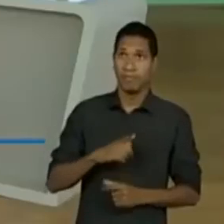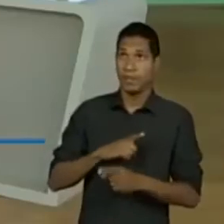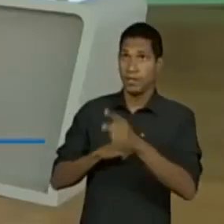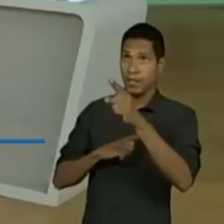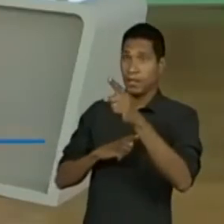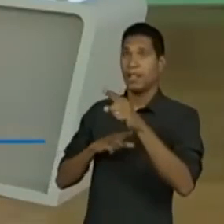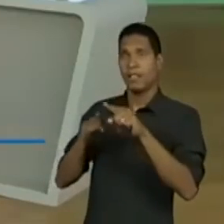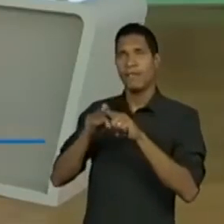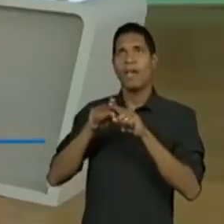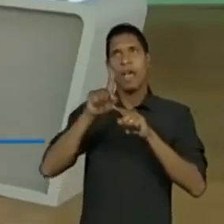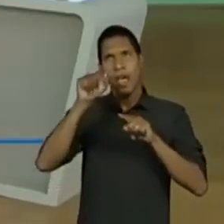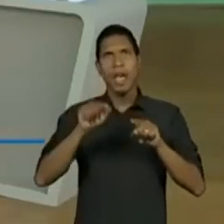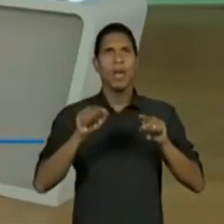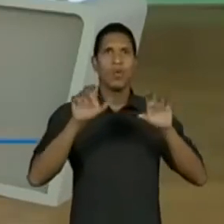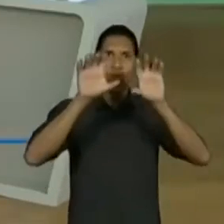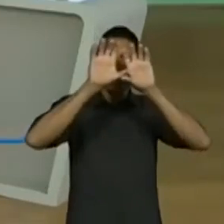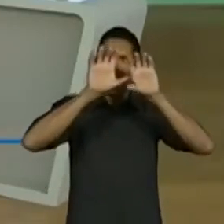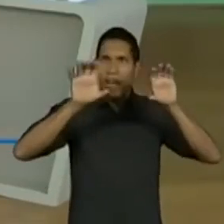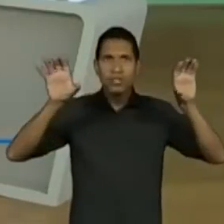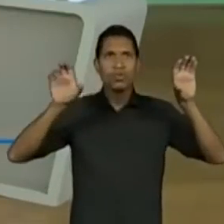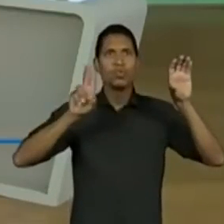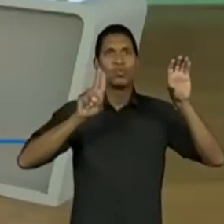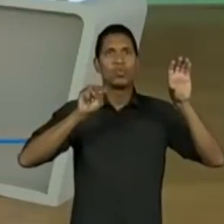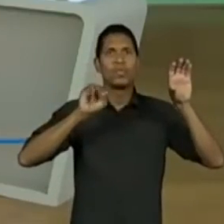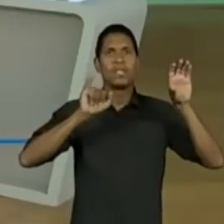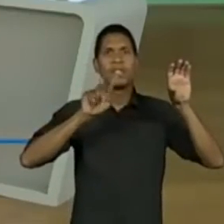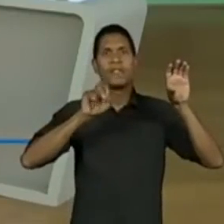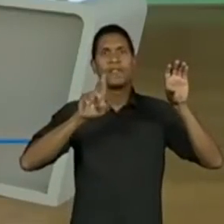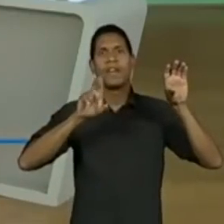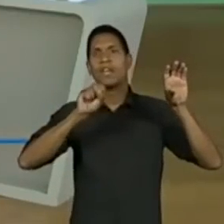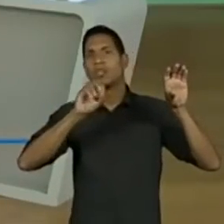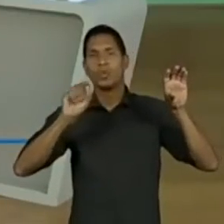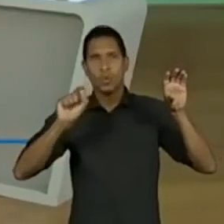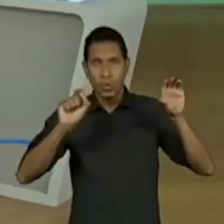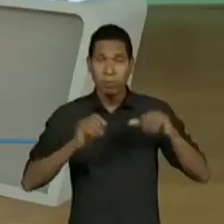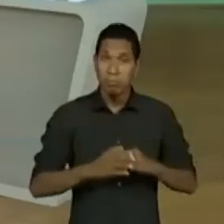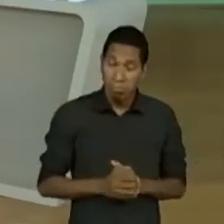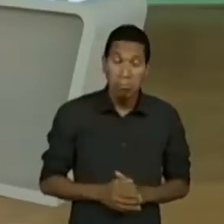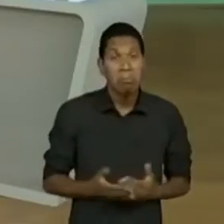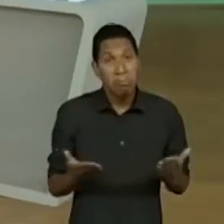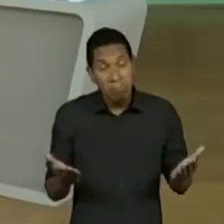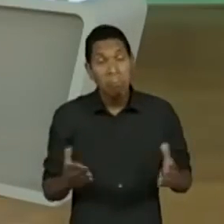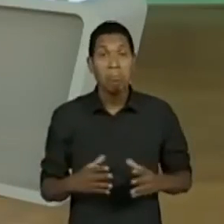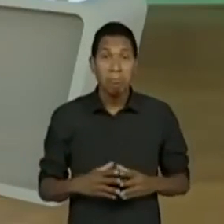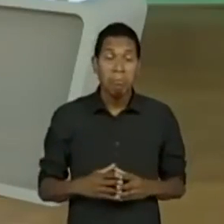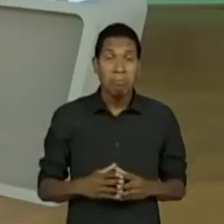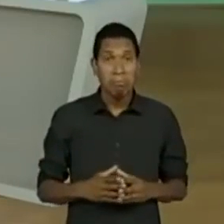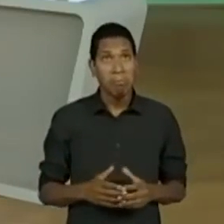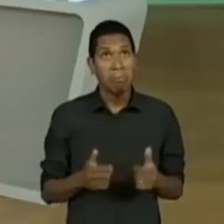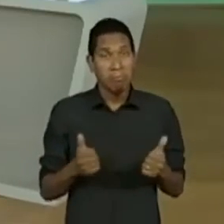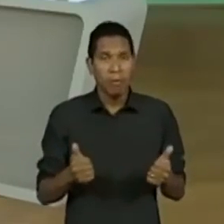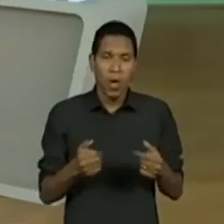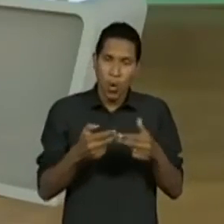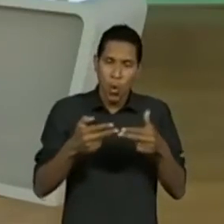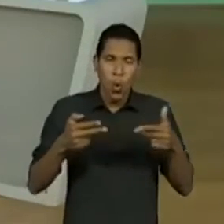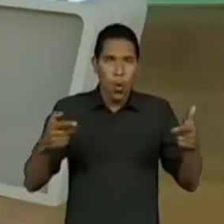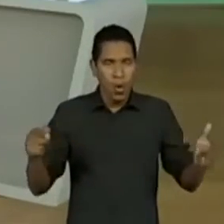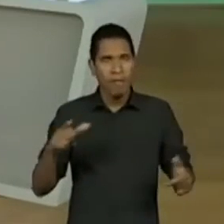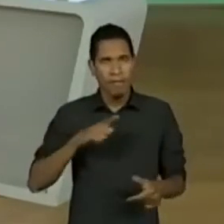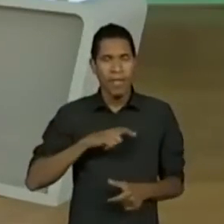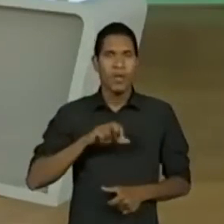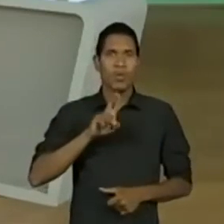universo. Legal. O que será mais? O que mais que a gente está falando sobre o universo? Tá. Coisas do universo.